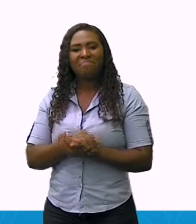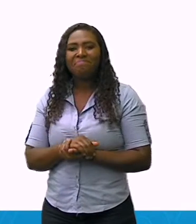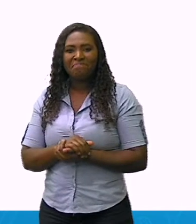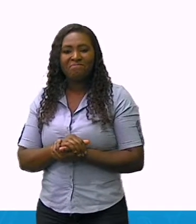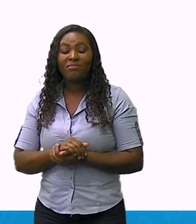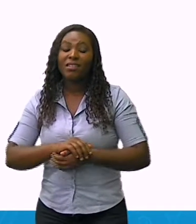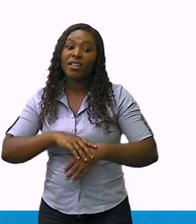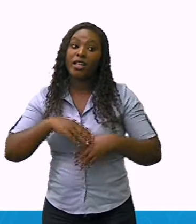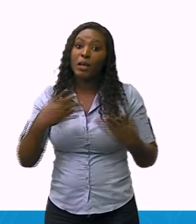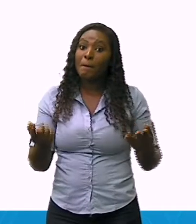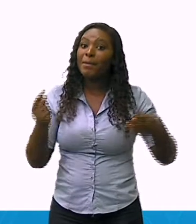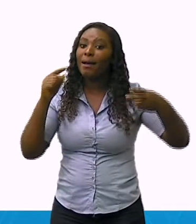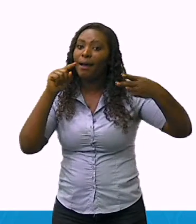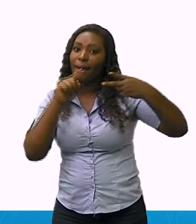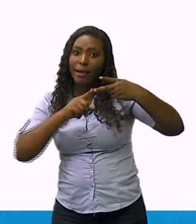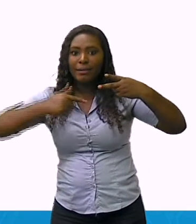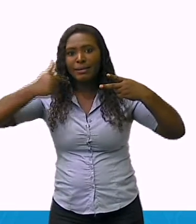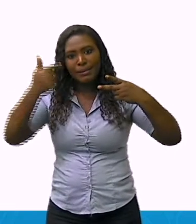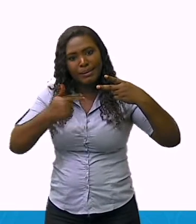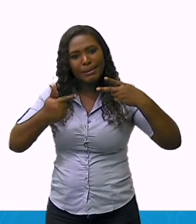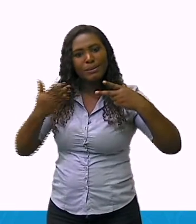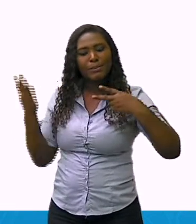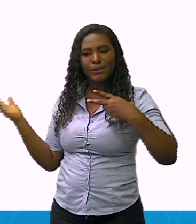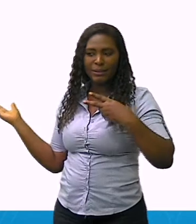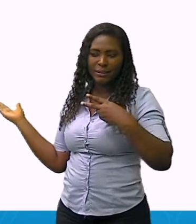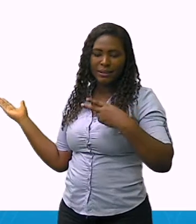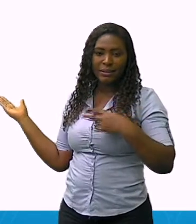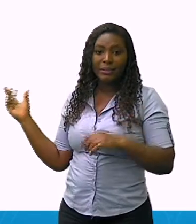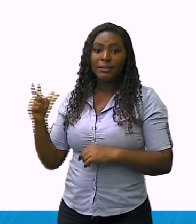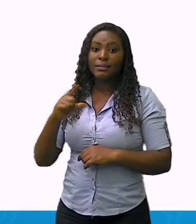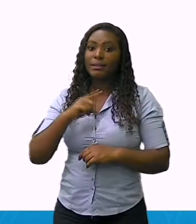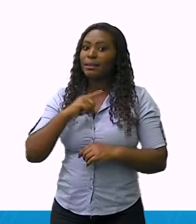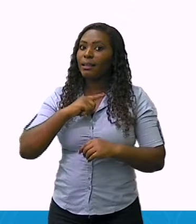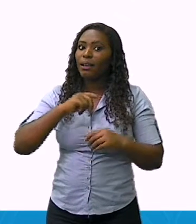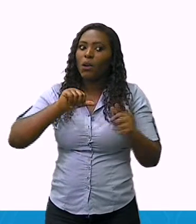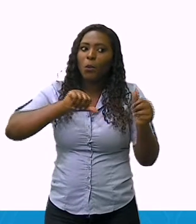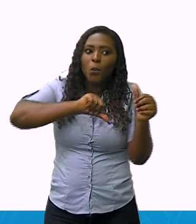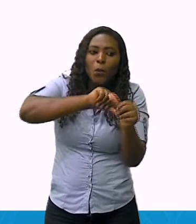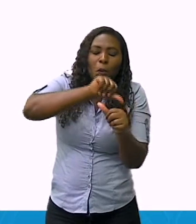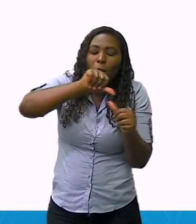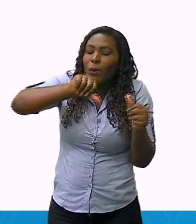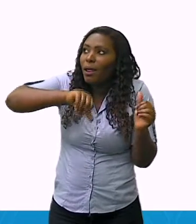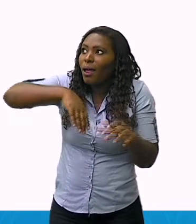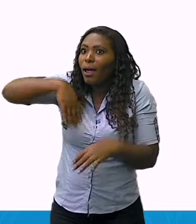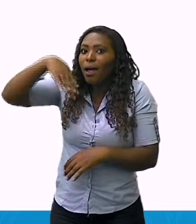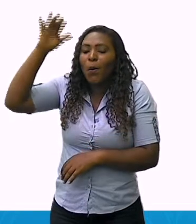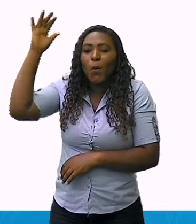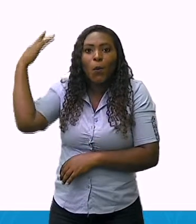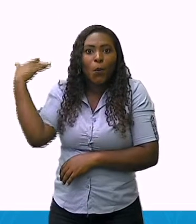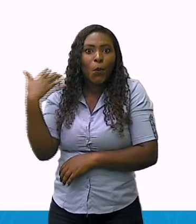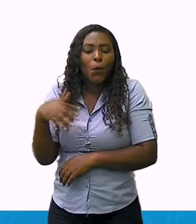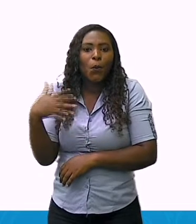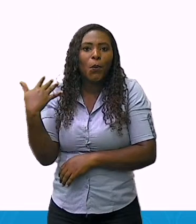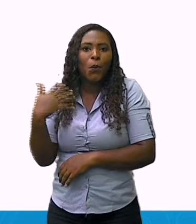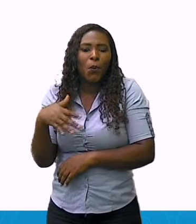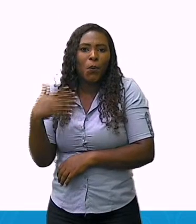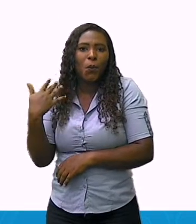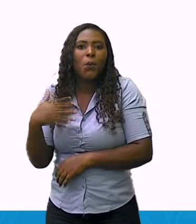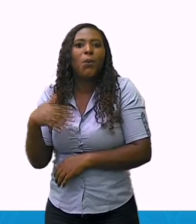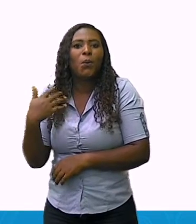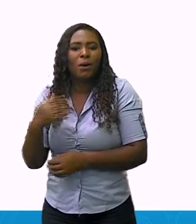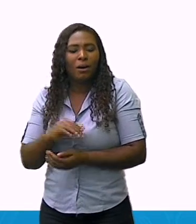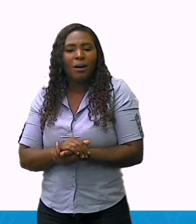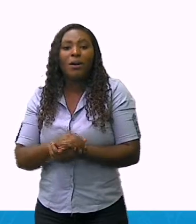parcial de Governador Valadares com muitas transformações no ponto de vista do processo